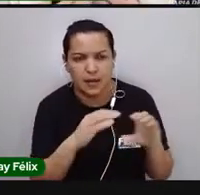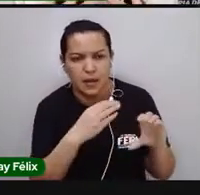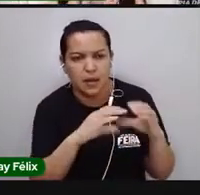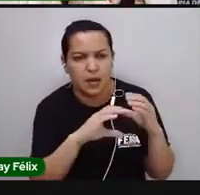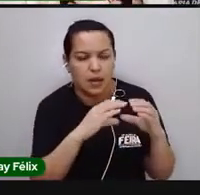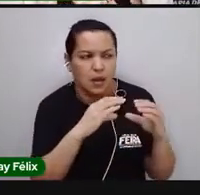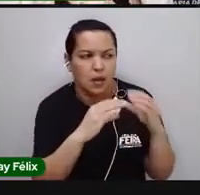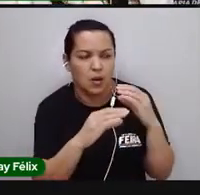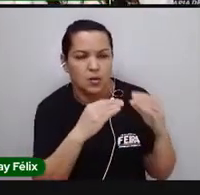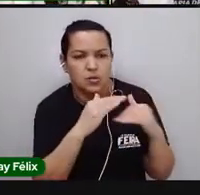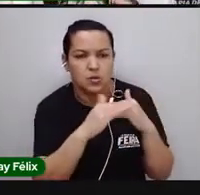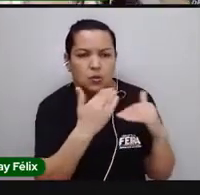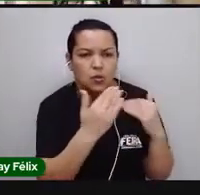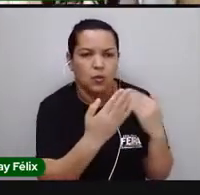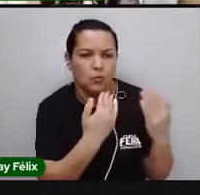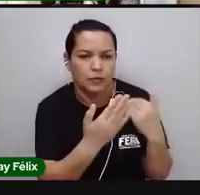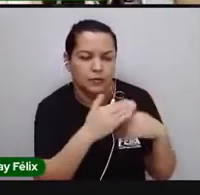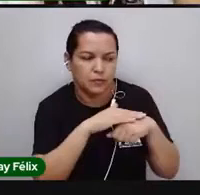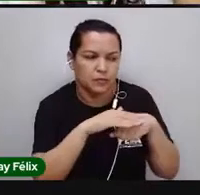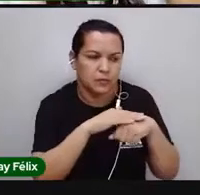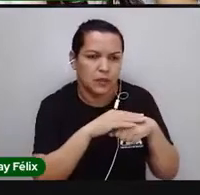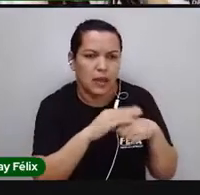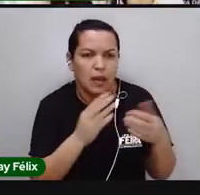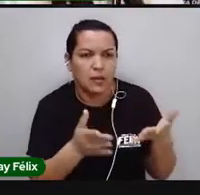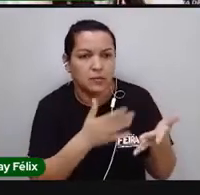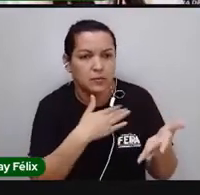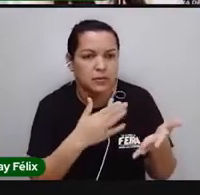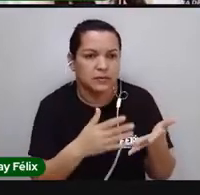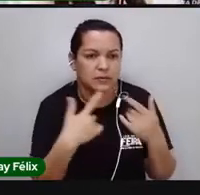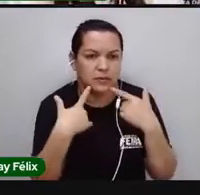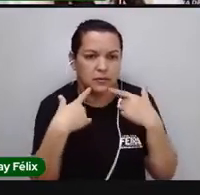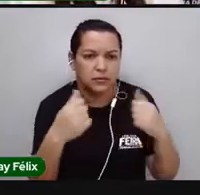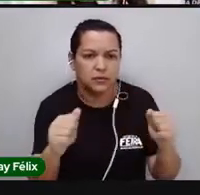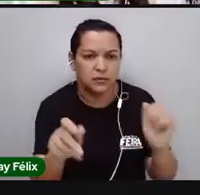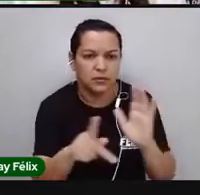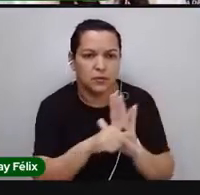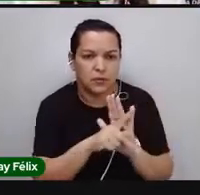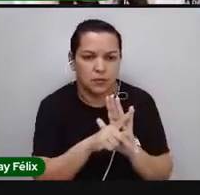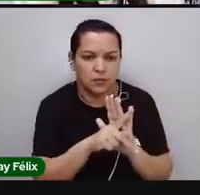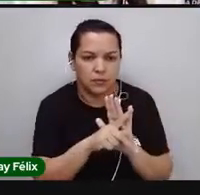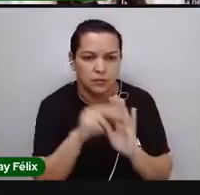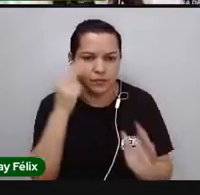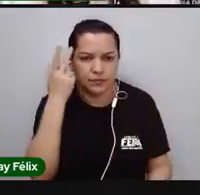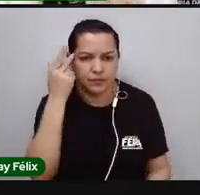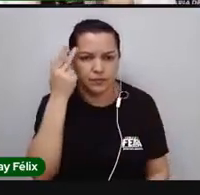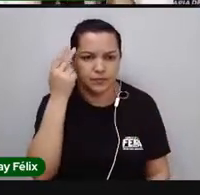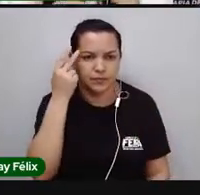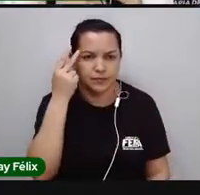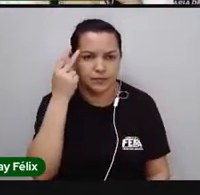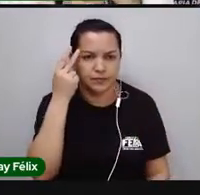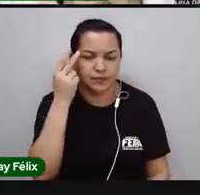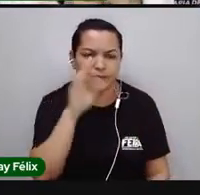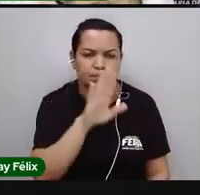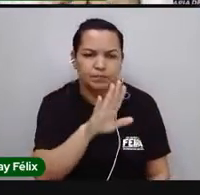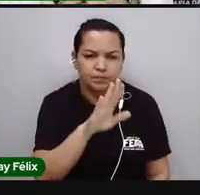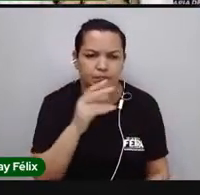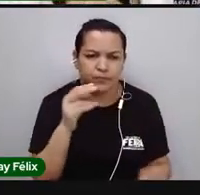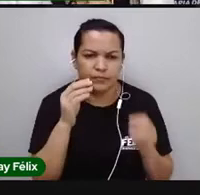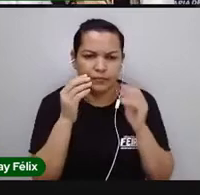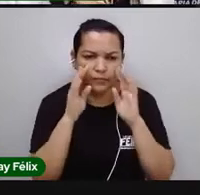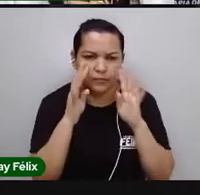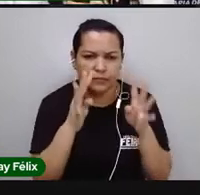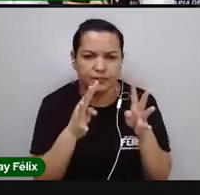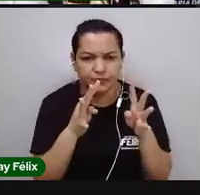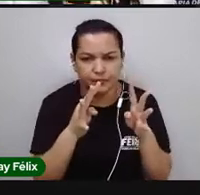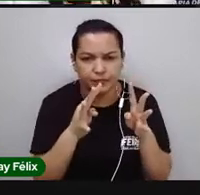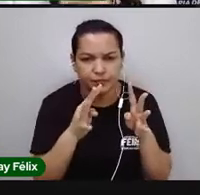através desses artigos. E por isso que ele tem uma linguagem própria. Tranquilo até aqui? Só que olha aí, nesse slide